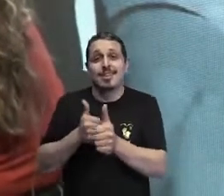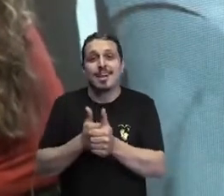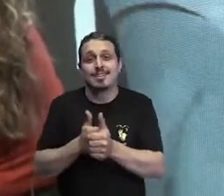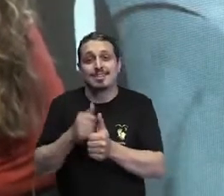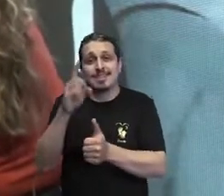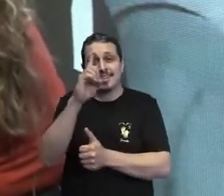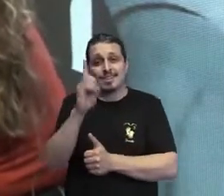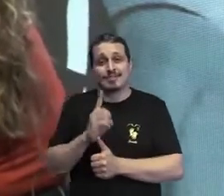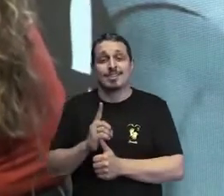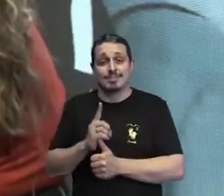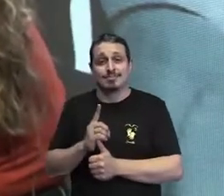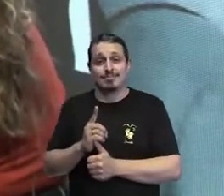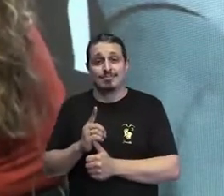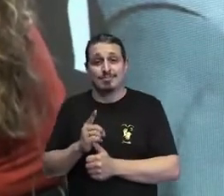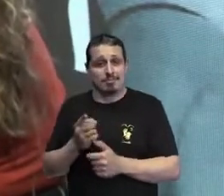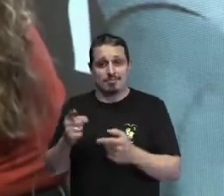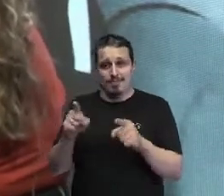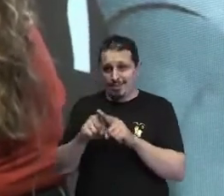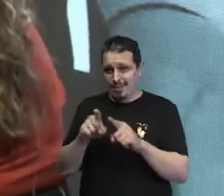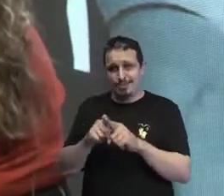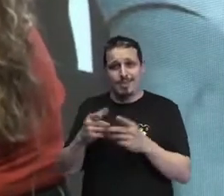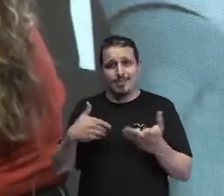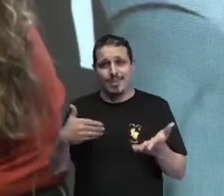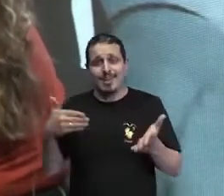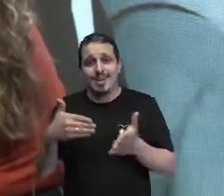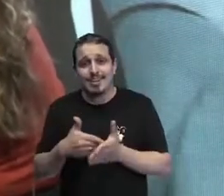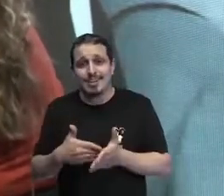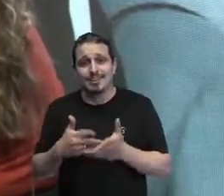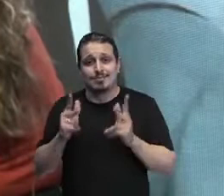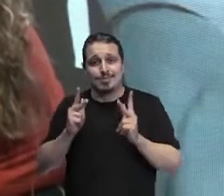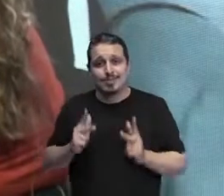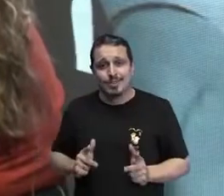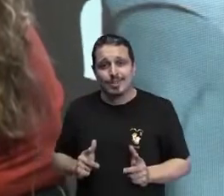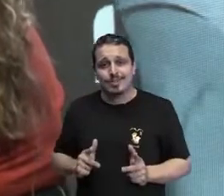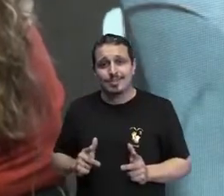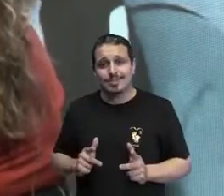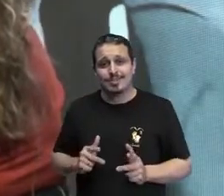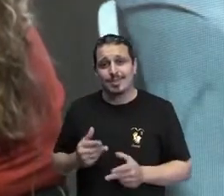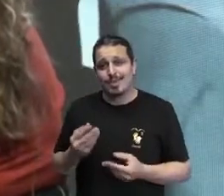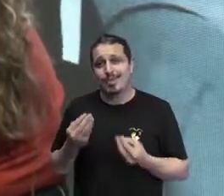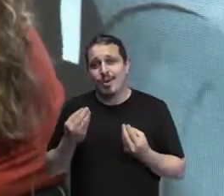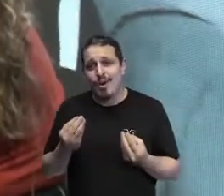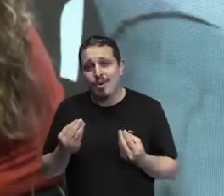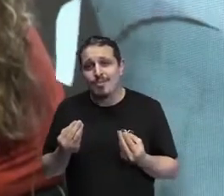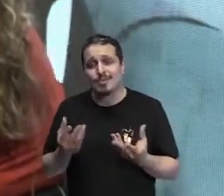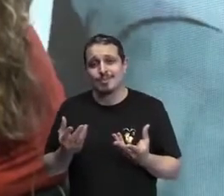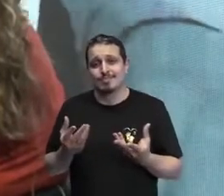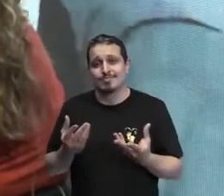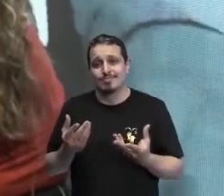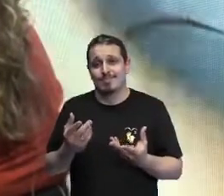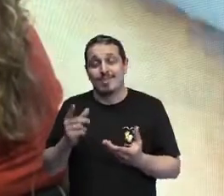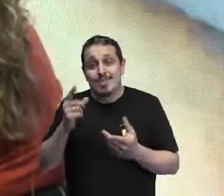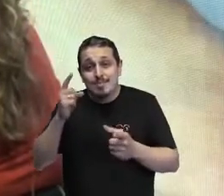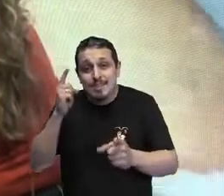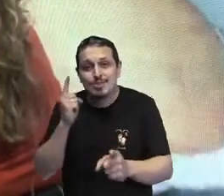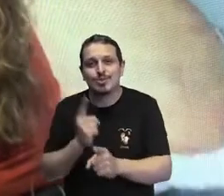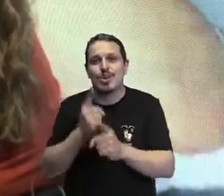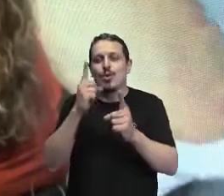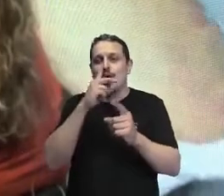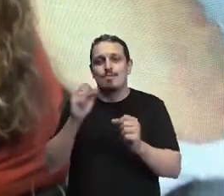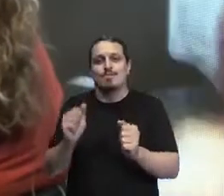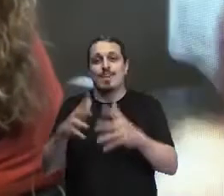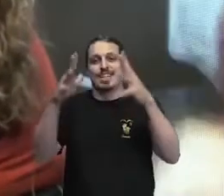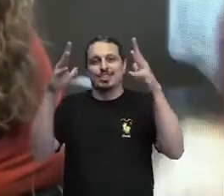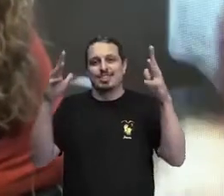mesmo pessoas que começaram na internet, depois que começaram a me seguir. Então, isso é incrível. Que lindo.